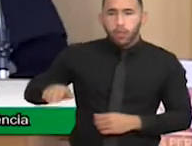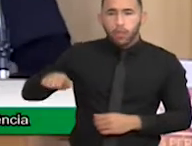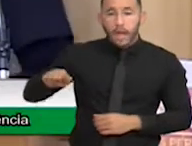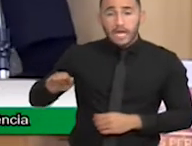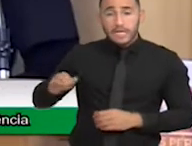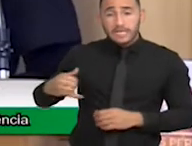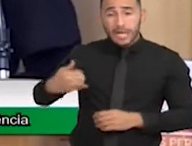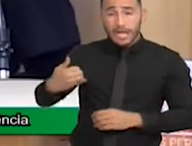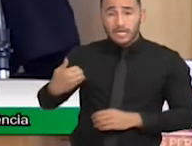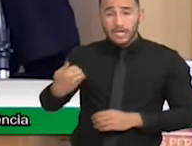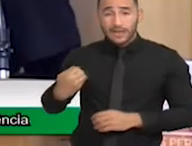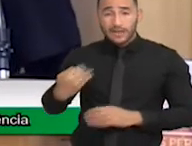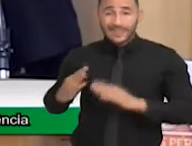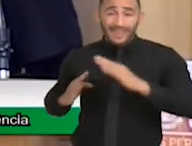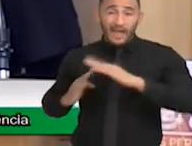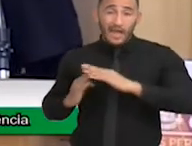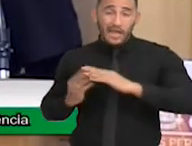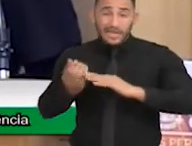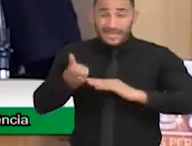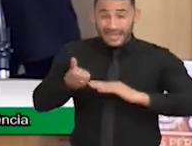pergunto, onde elas estão?